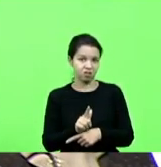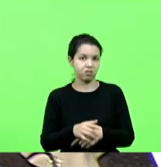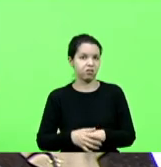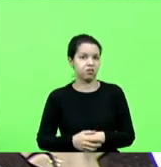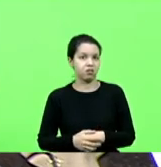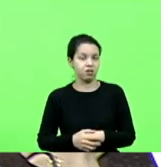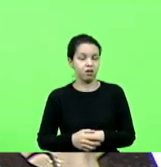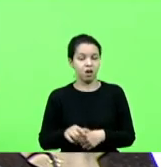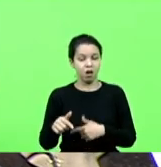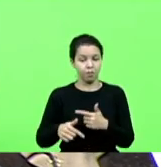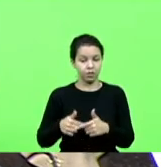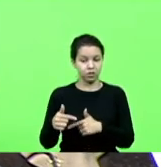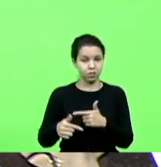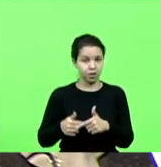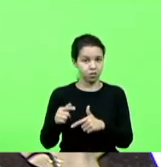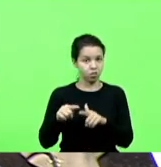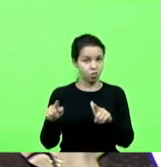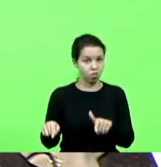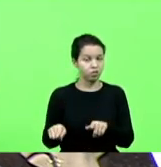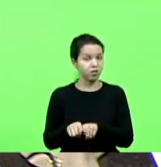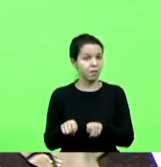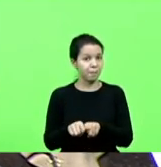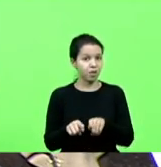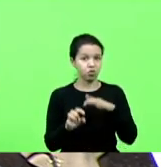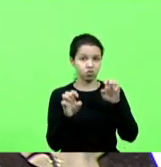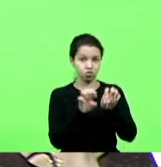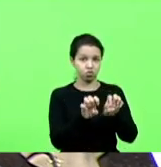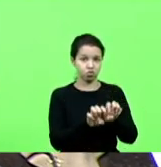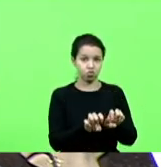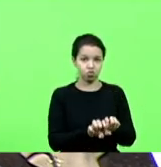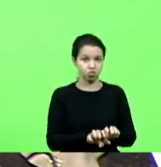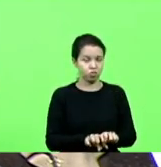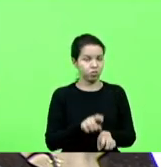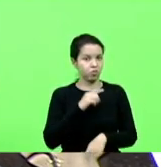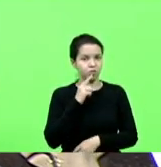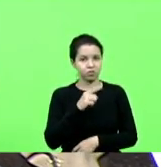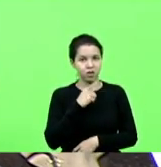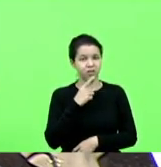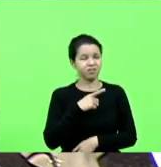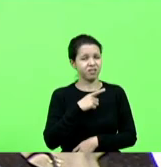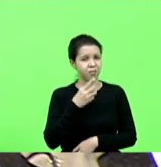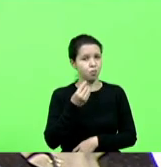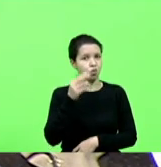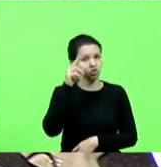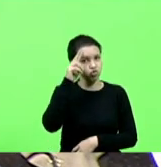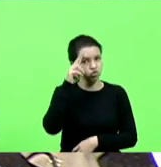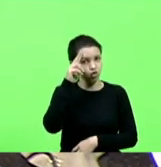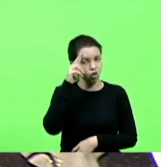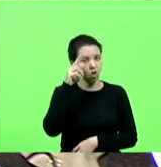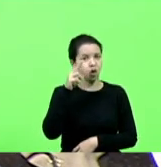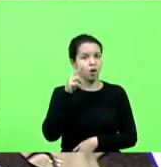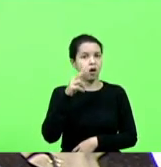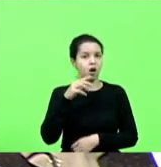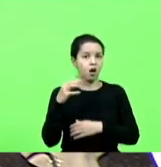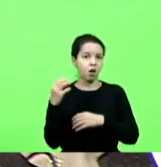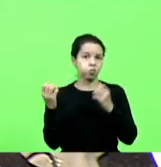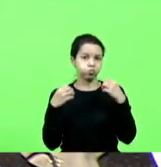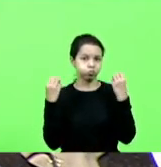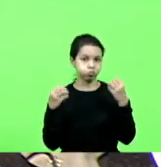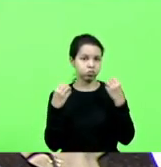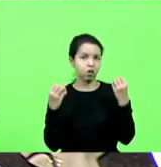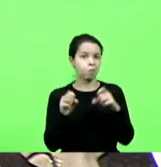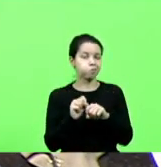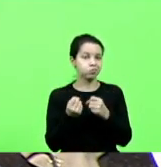e nem a estrutura. Tem várias histórias aqui, uma que uma viatura de Tubarão estragou, foi mandada para